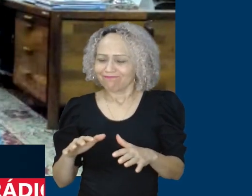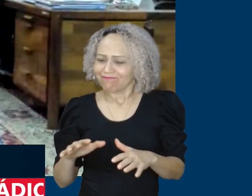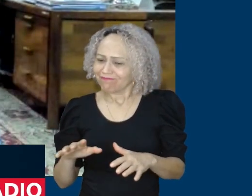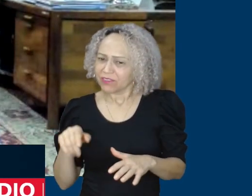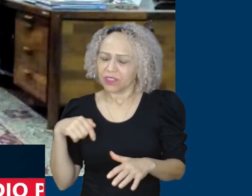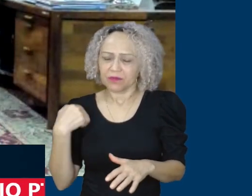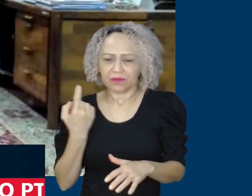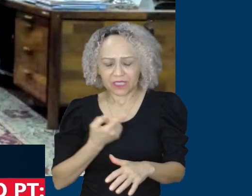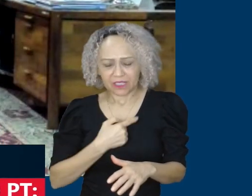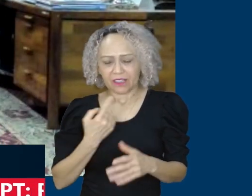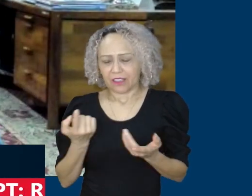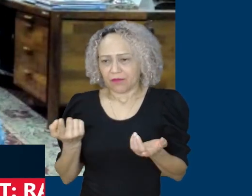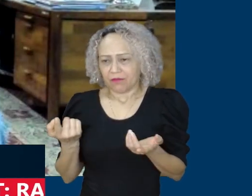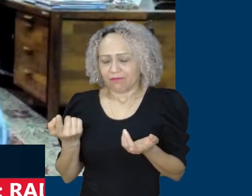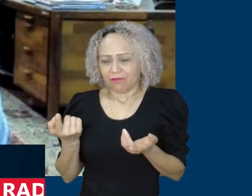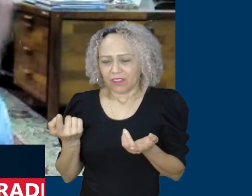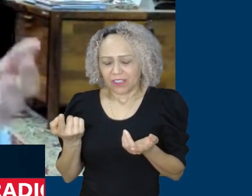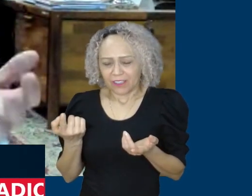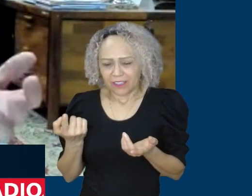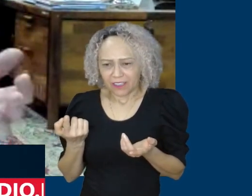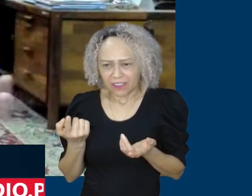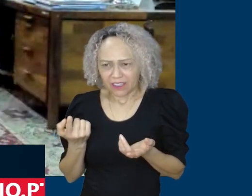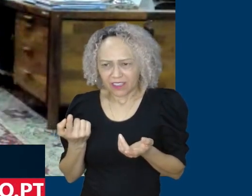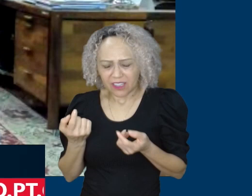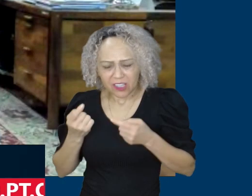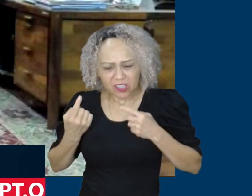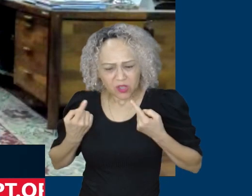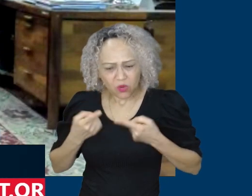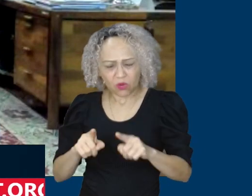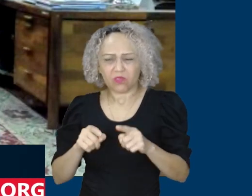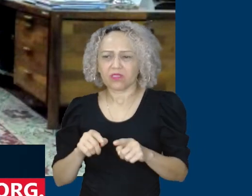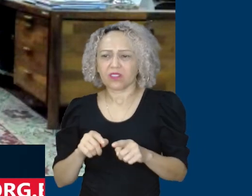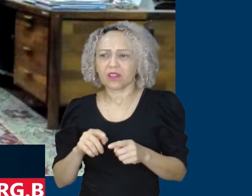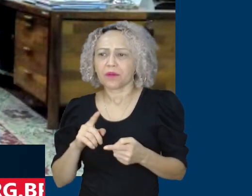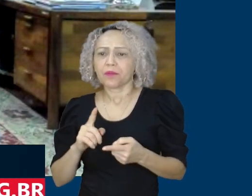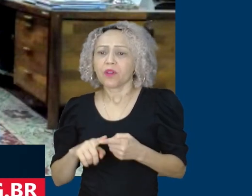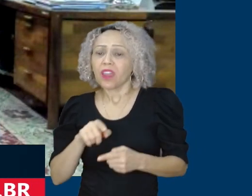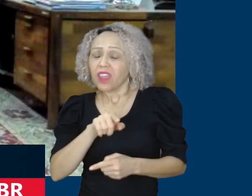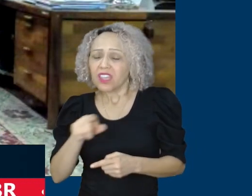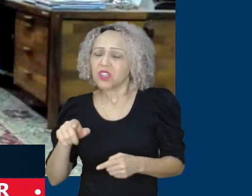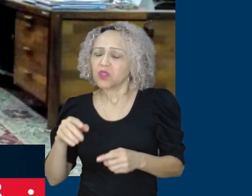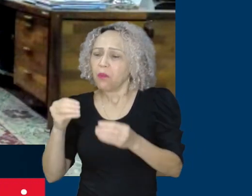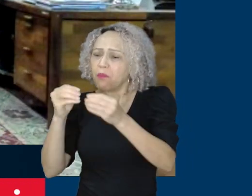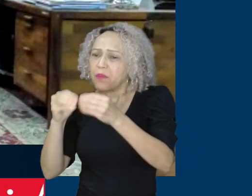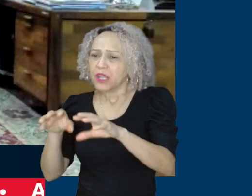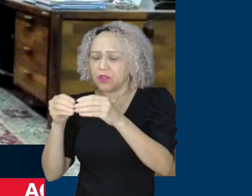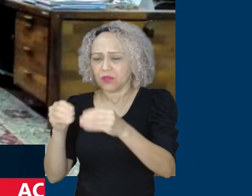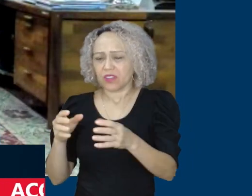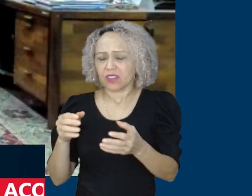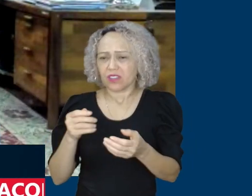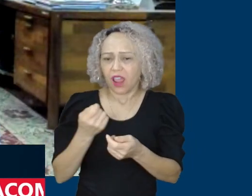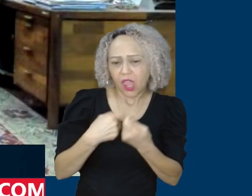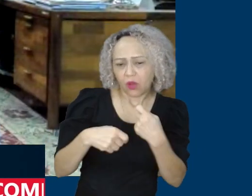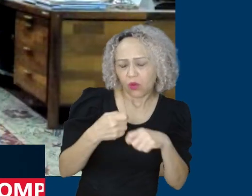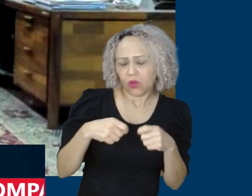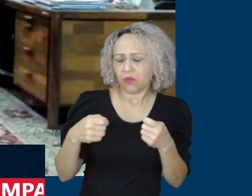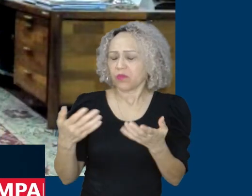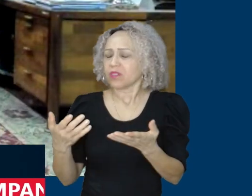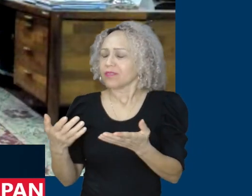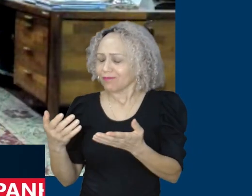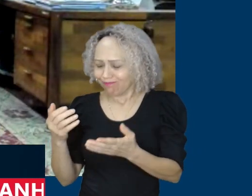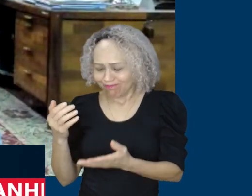muito a balança comercial do Brasil, em muita imagem do Brasil. Nós não podemos tolerar, a sociedade precisa